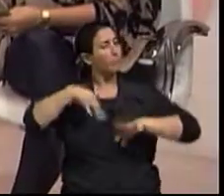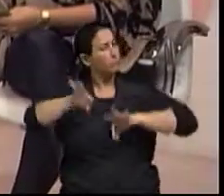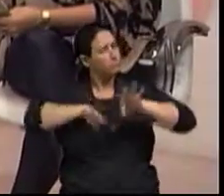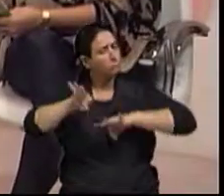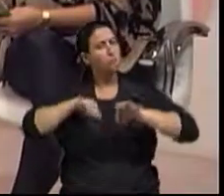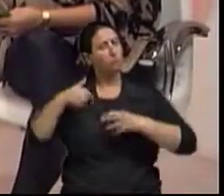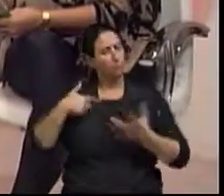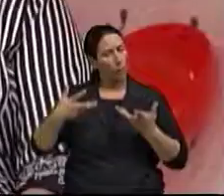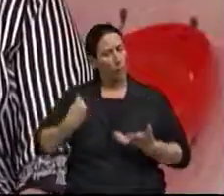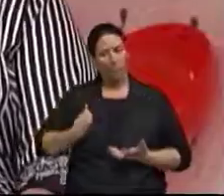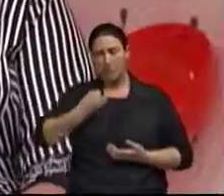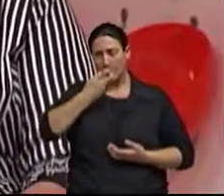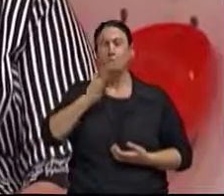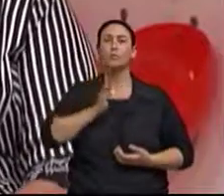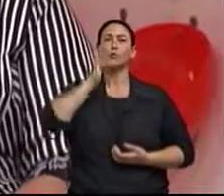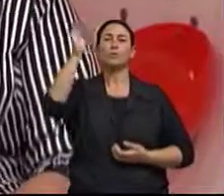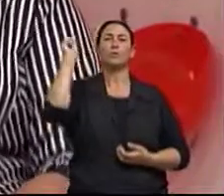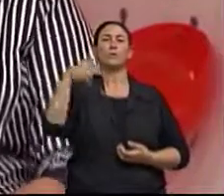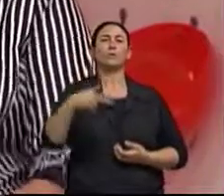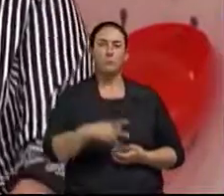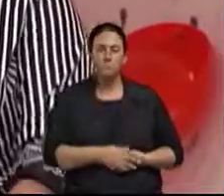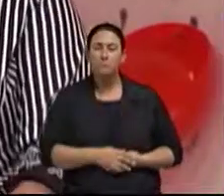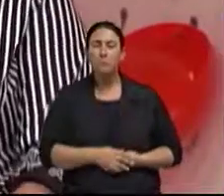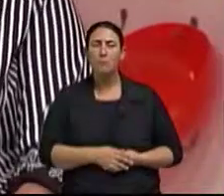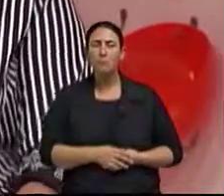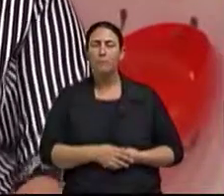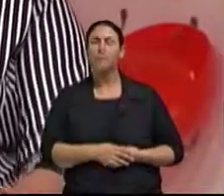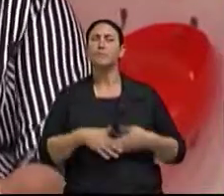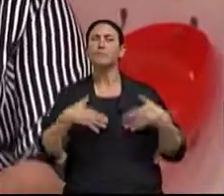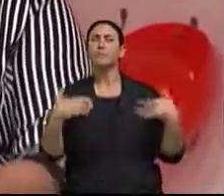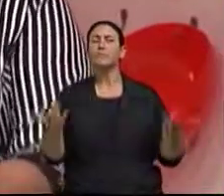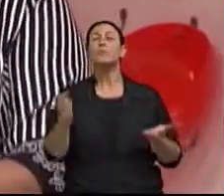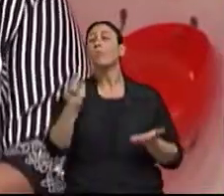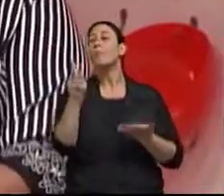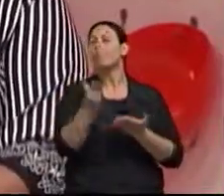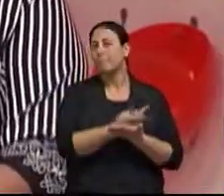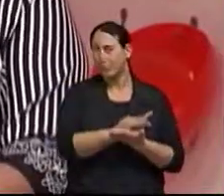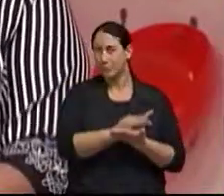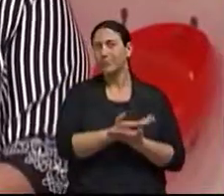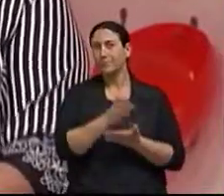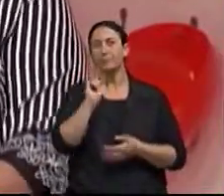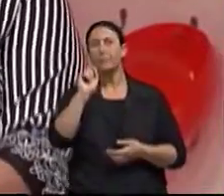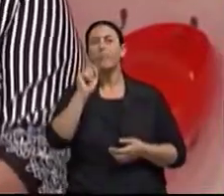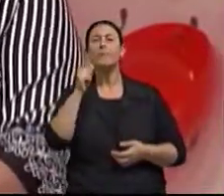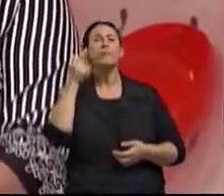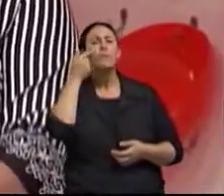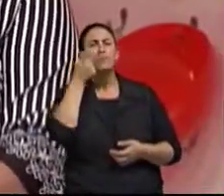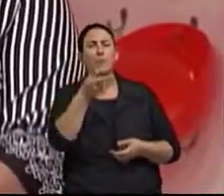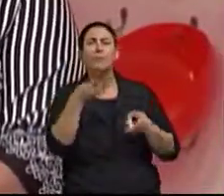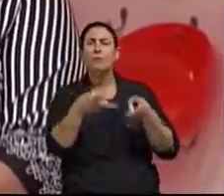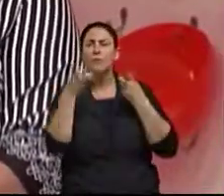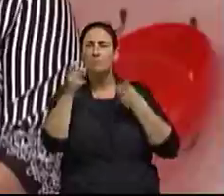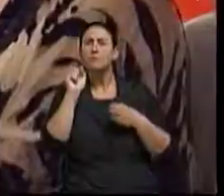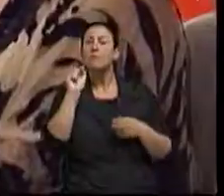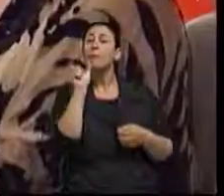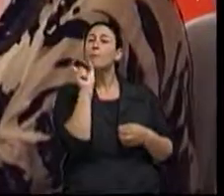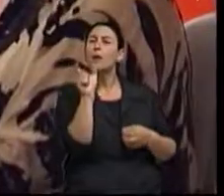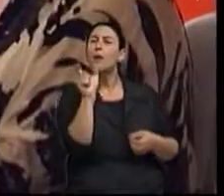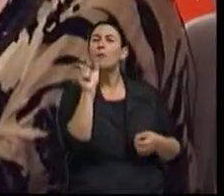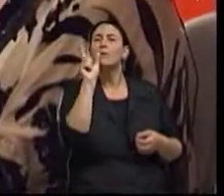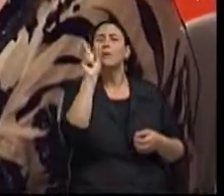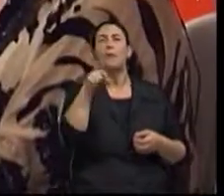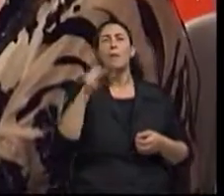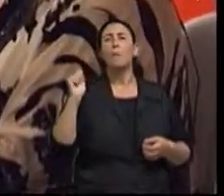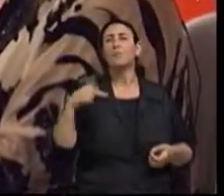Com certeza. Aí, quando eles chegam na aposentadoria, o que acontece? Vem pelo próprio conceito da palavra aposentado,